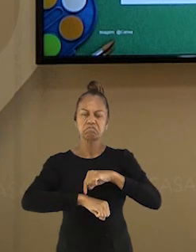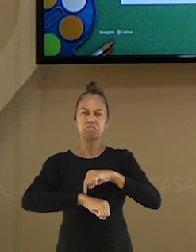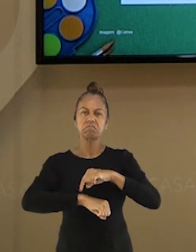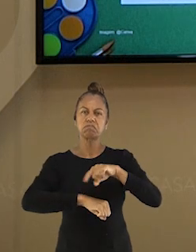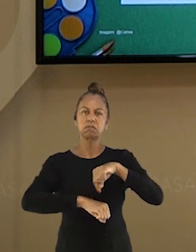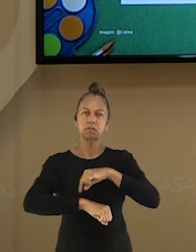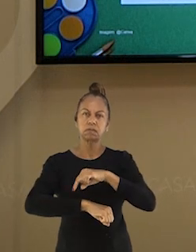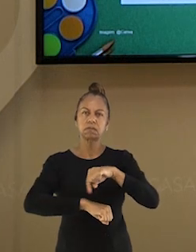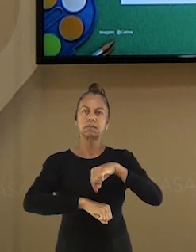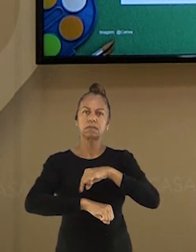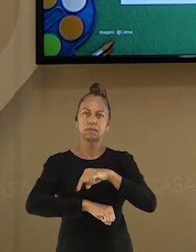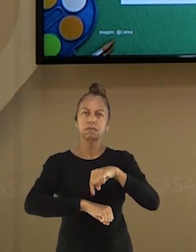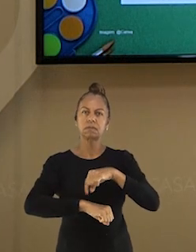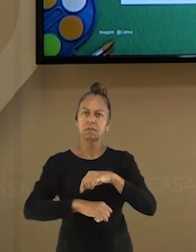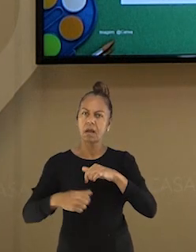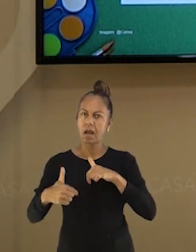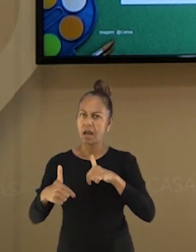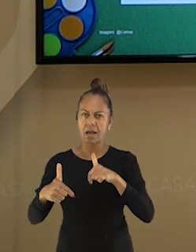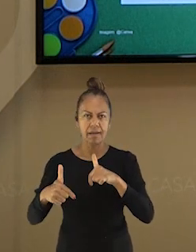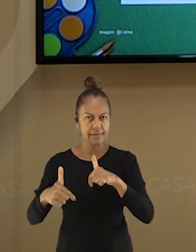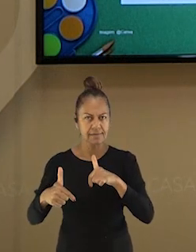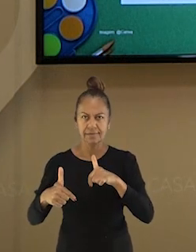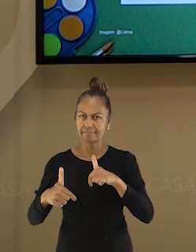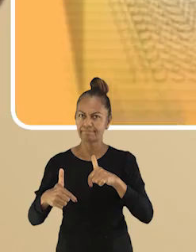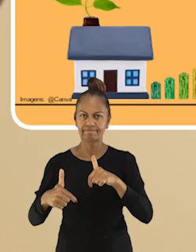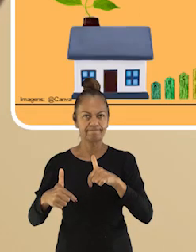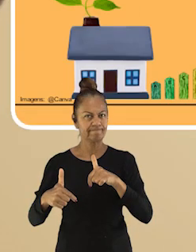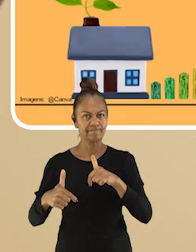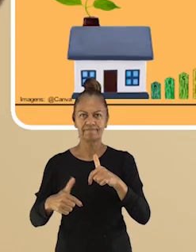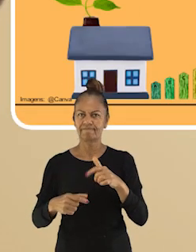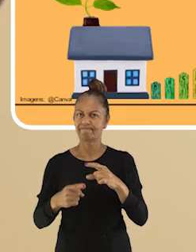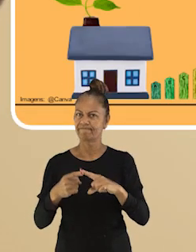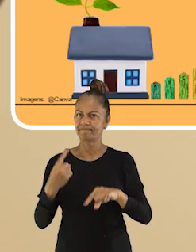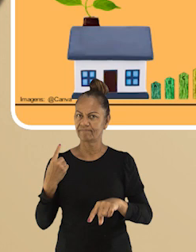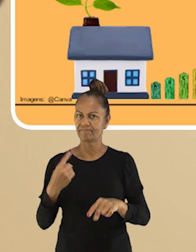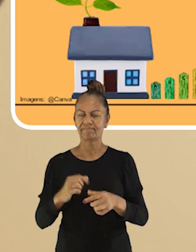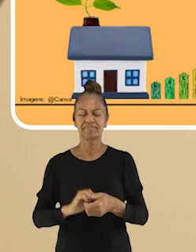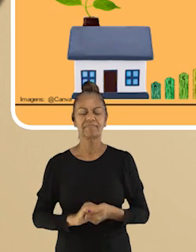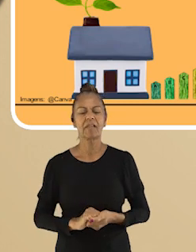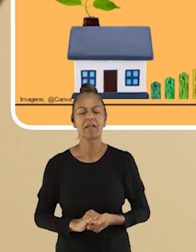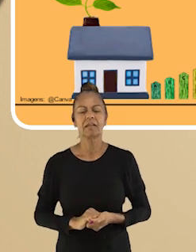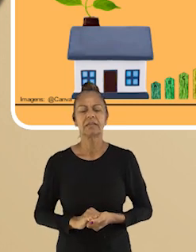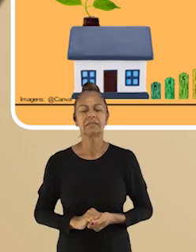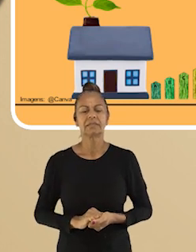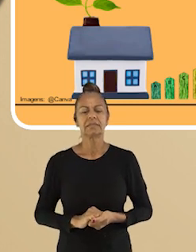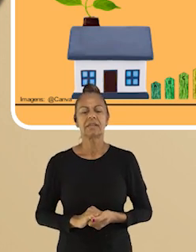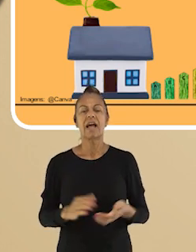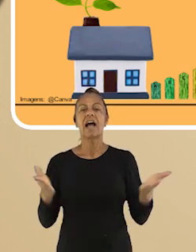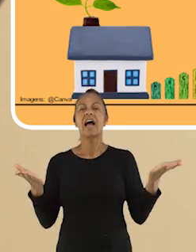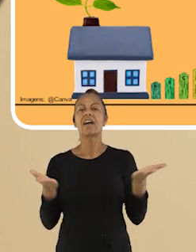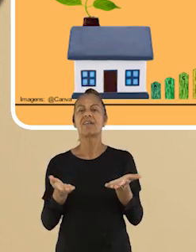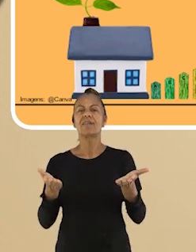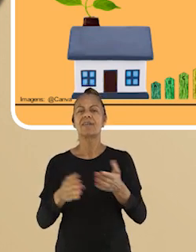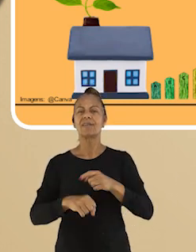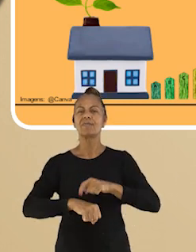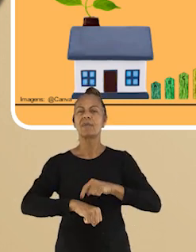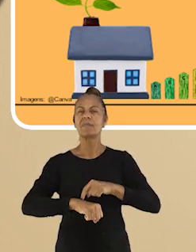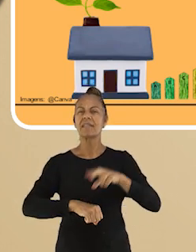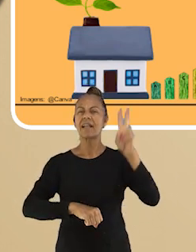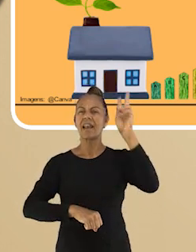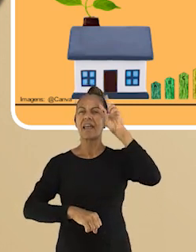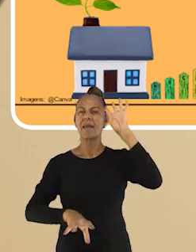atitude que não devemos ter em nosso cotidiano. Agora chegou o momento de relembrarmos os pontos